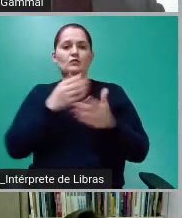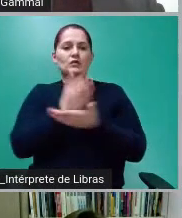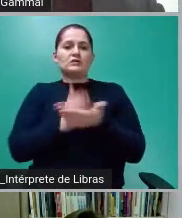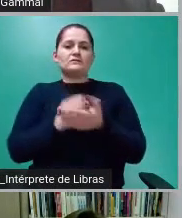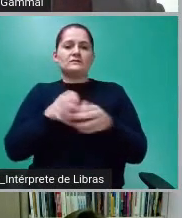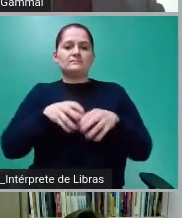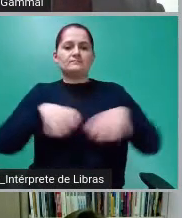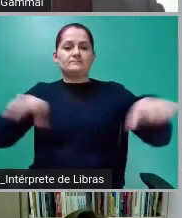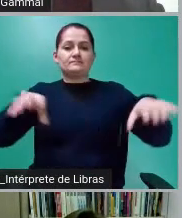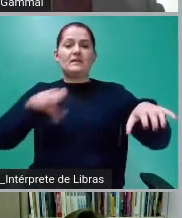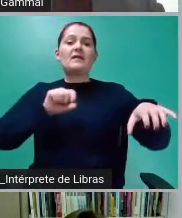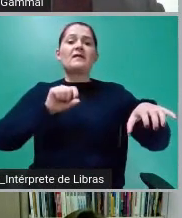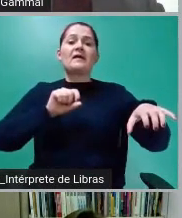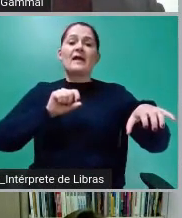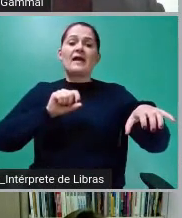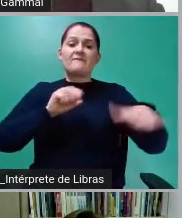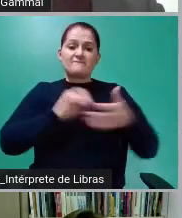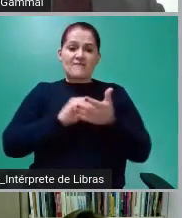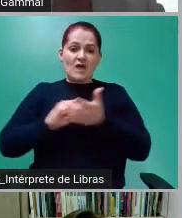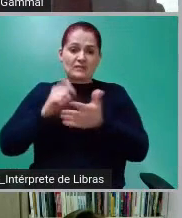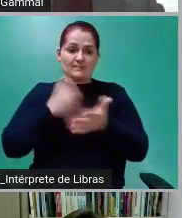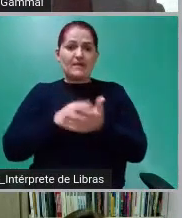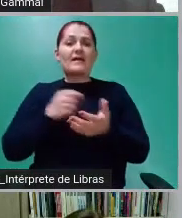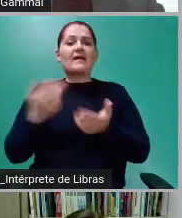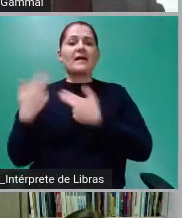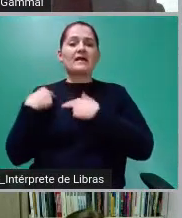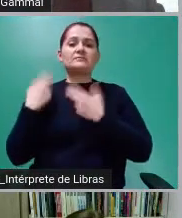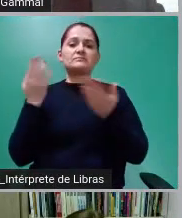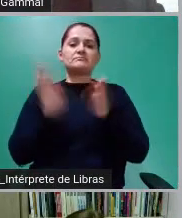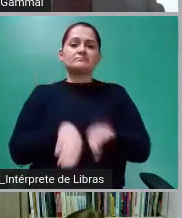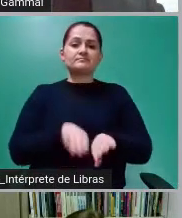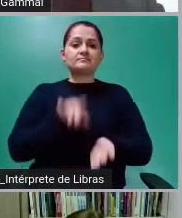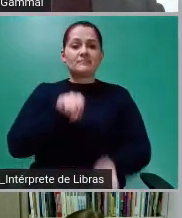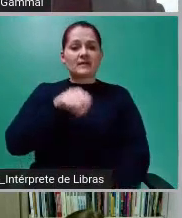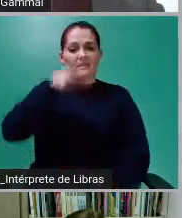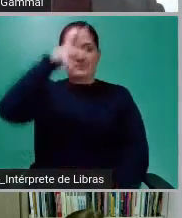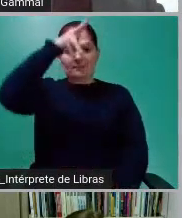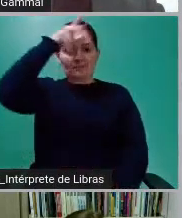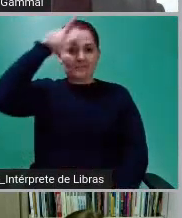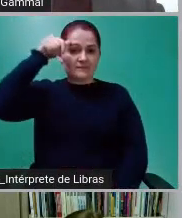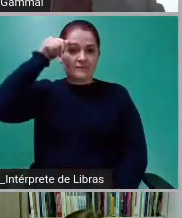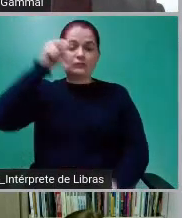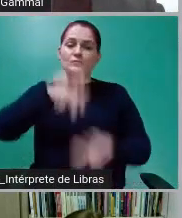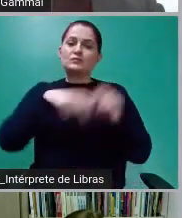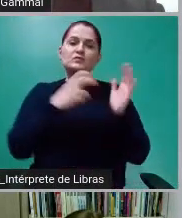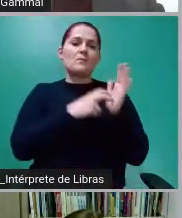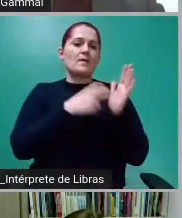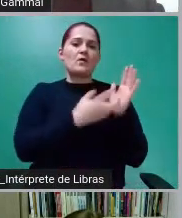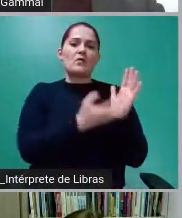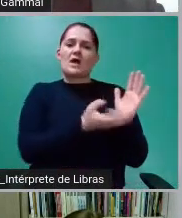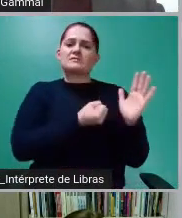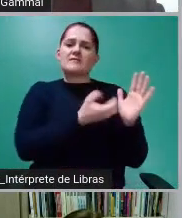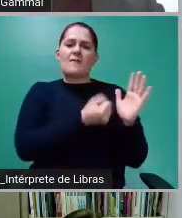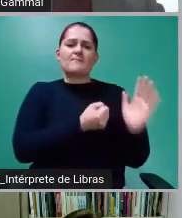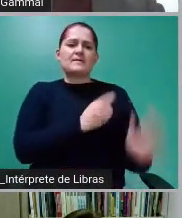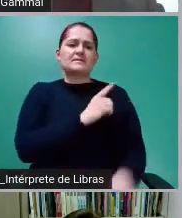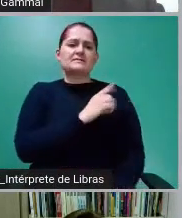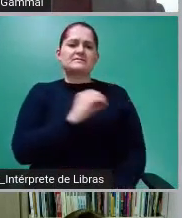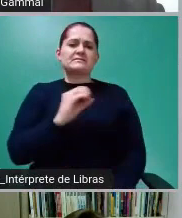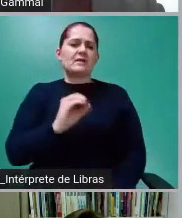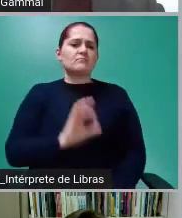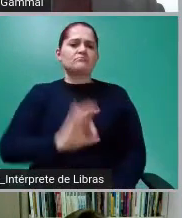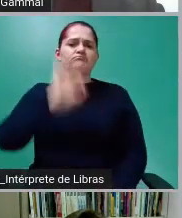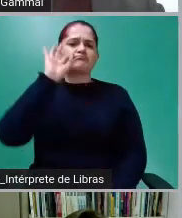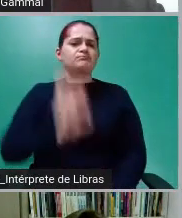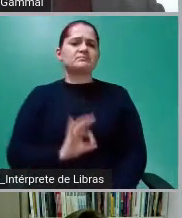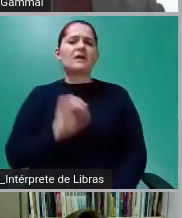indenizar o BTG do que ele deveria receber de qualquer forma. Então, a garantia era total. Para ilustrar